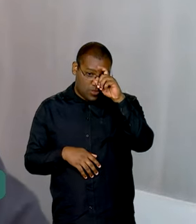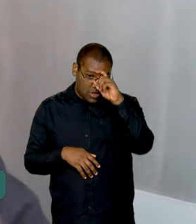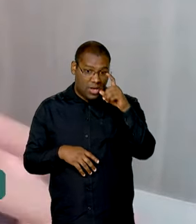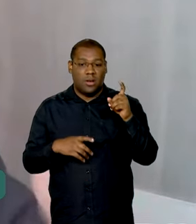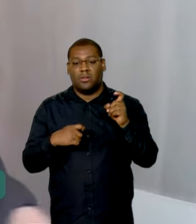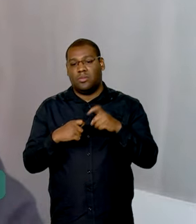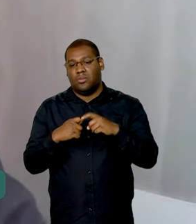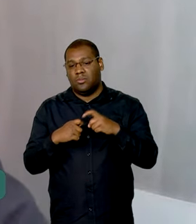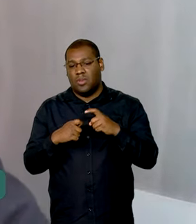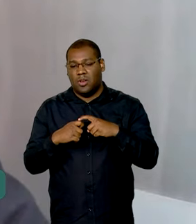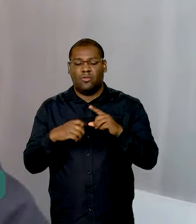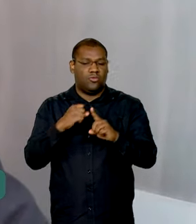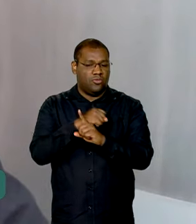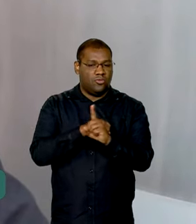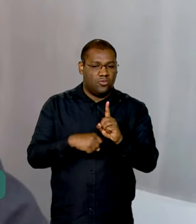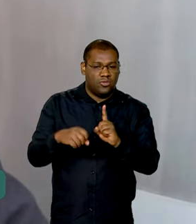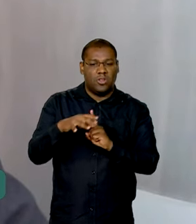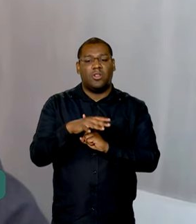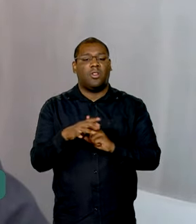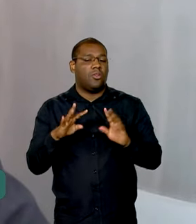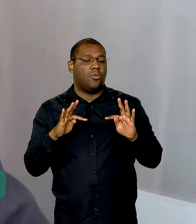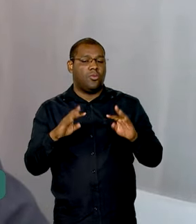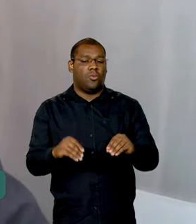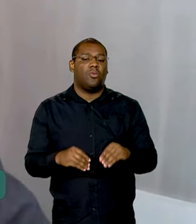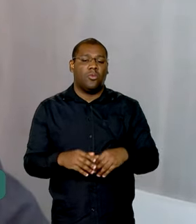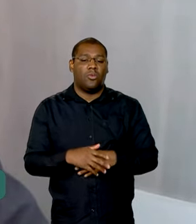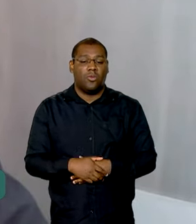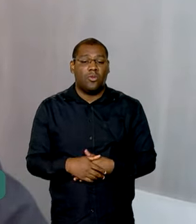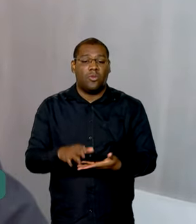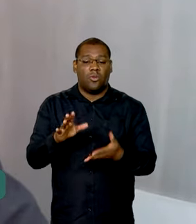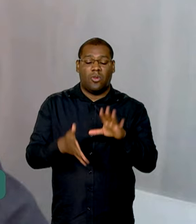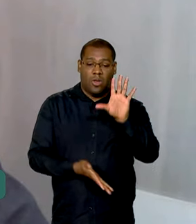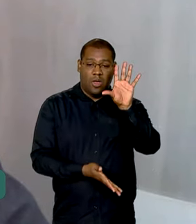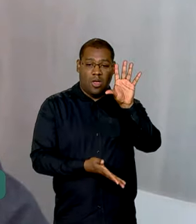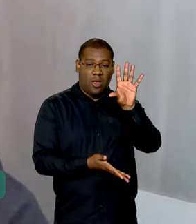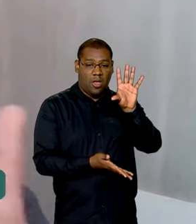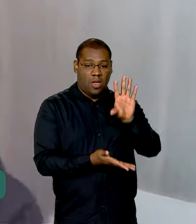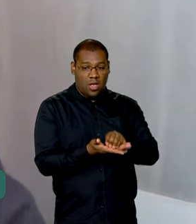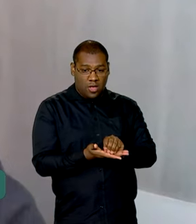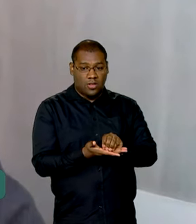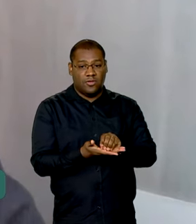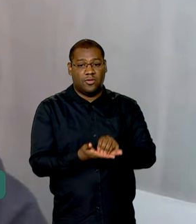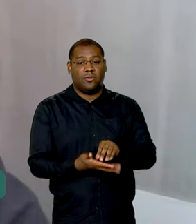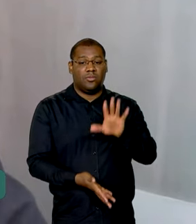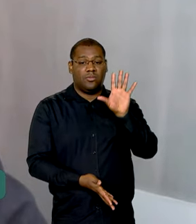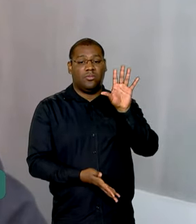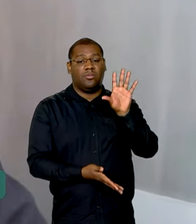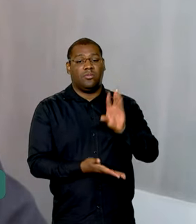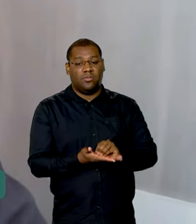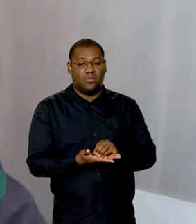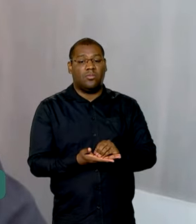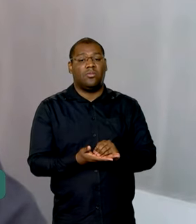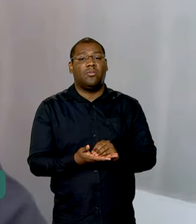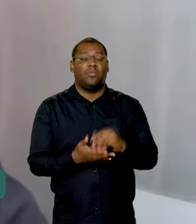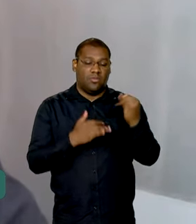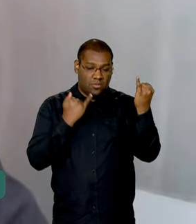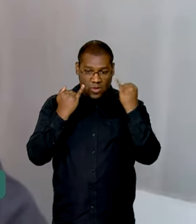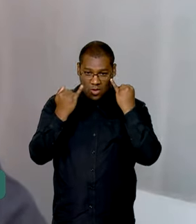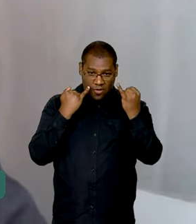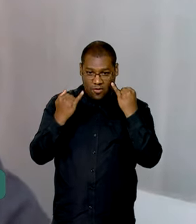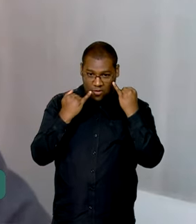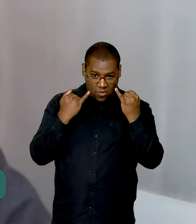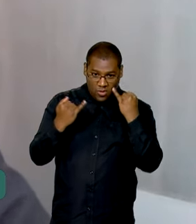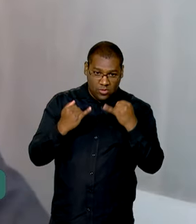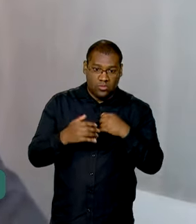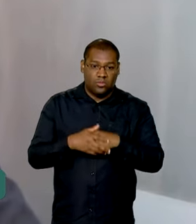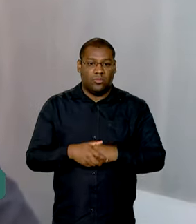médicos, de toda a sociedade. Então a Receita está oferecendo ao cidadão as informações que ela sabe sobre